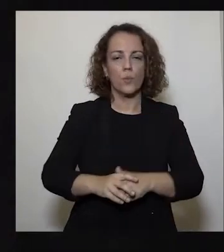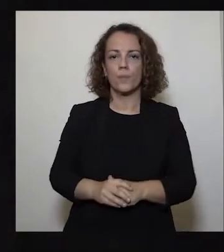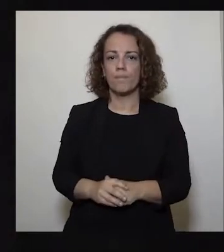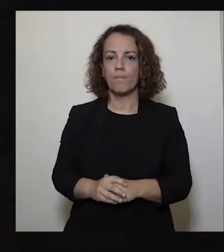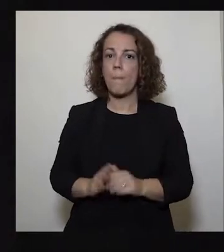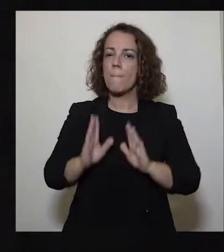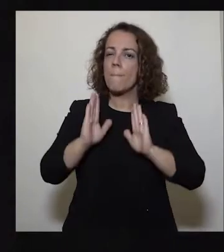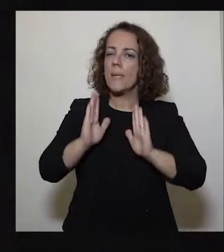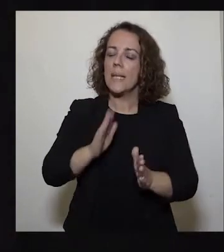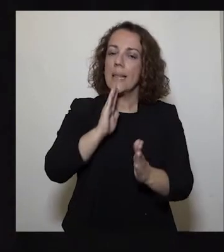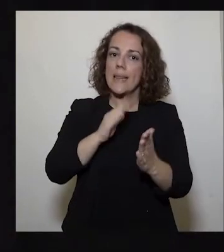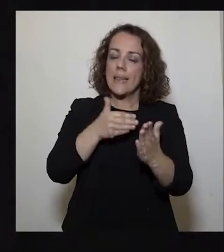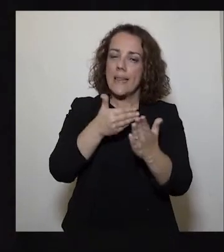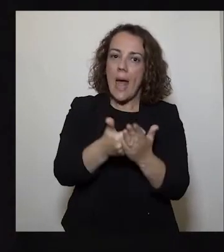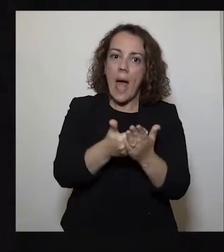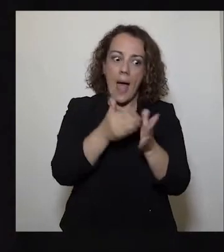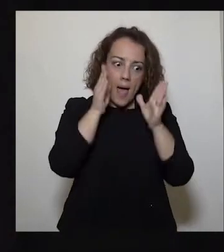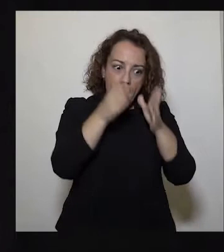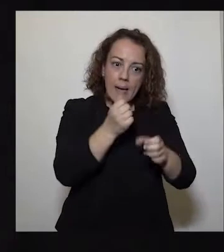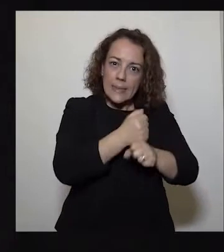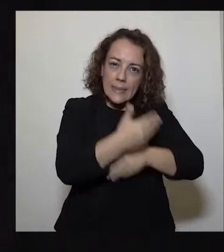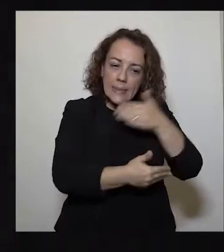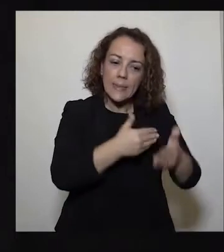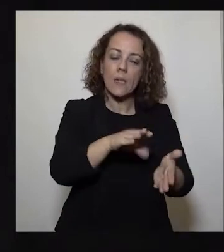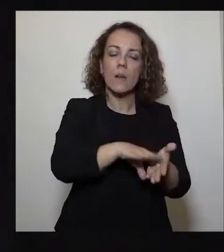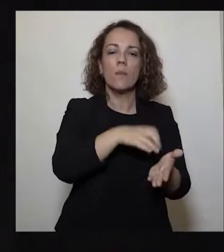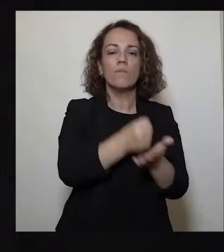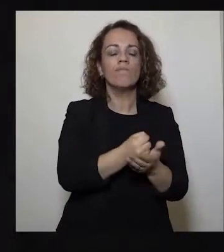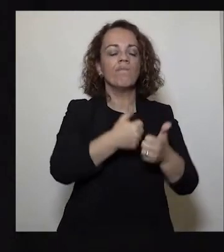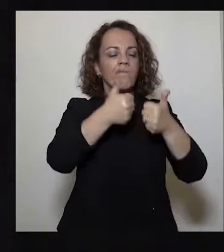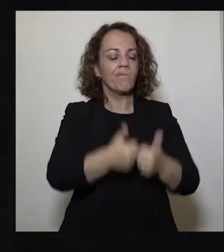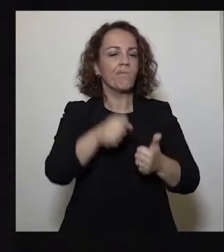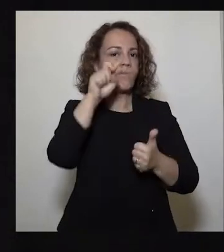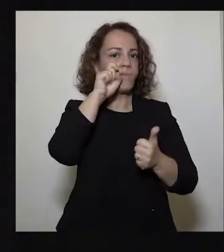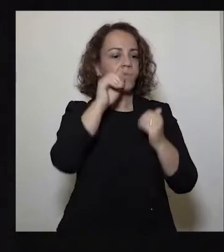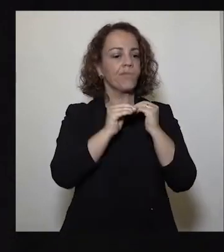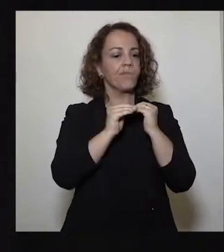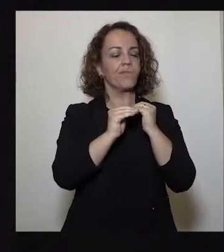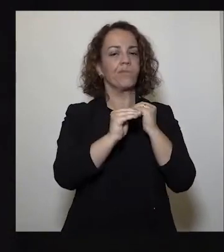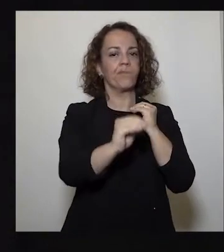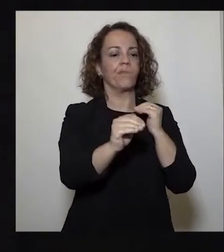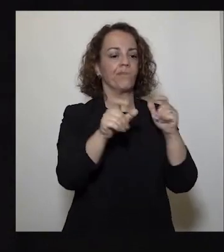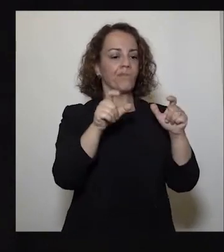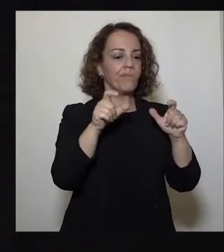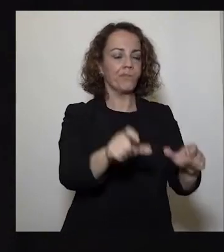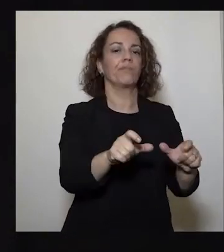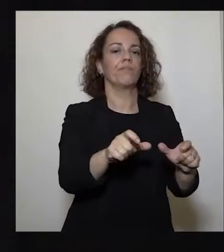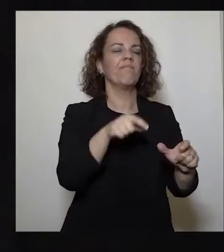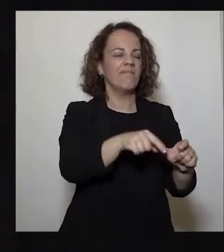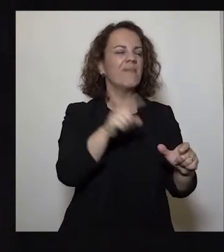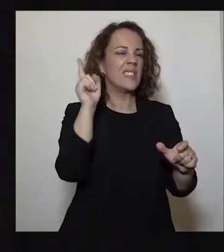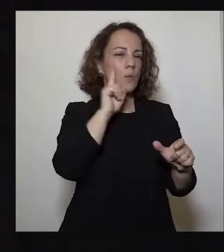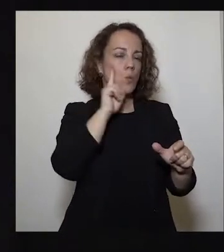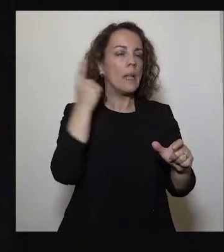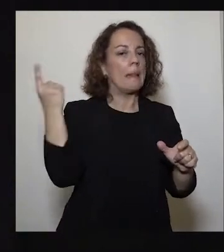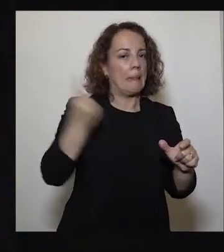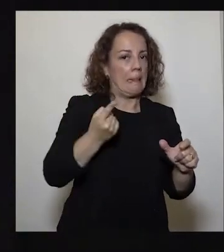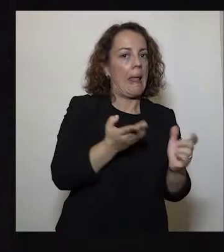Consolidar essa tarefa em clima de contenção ainda é imperativo.